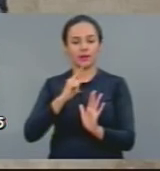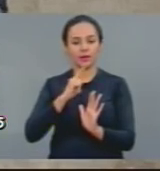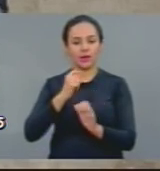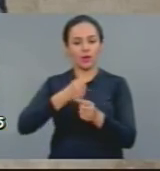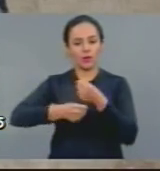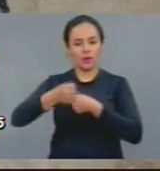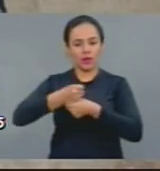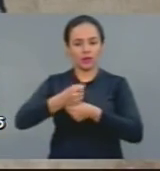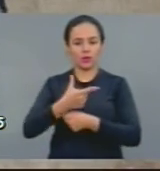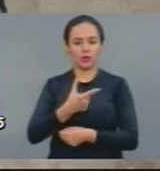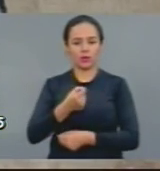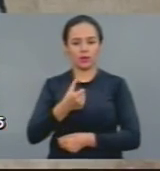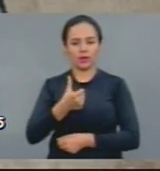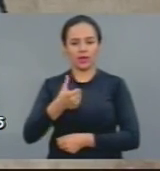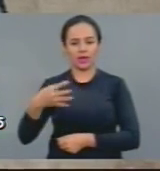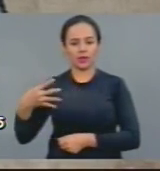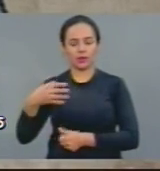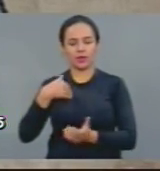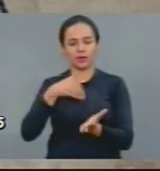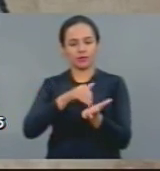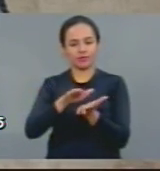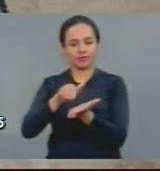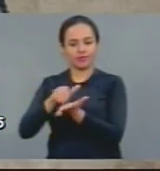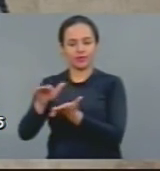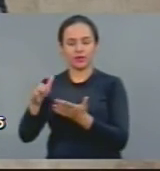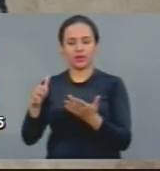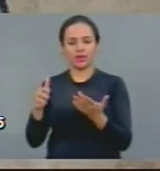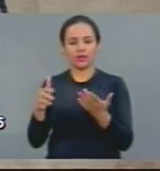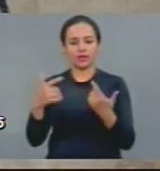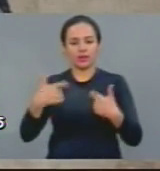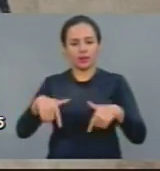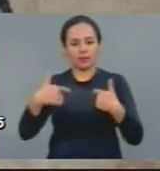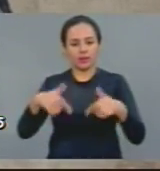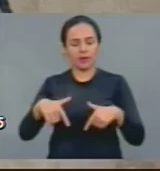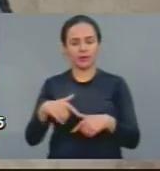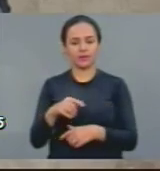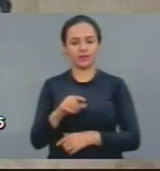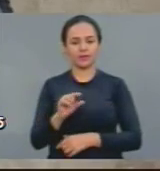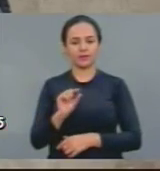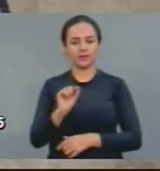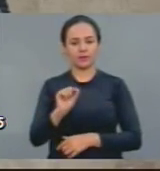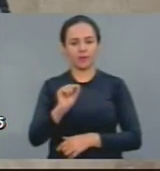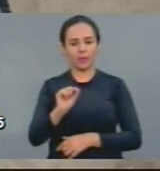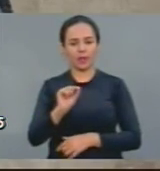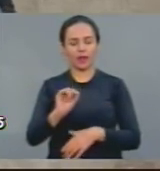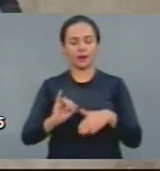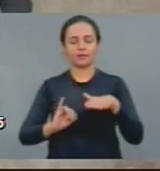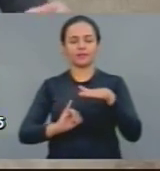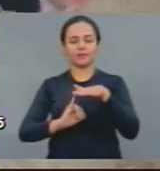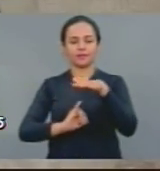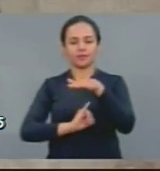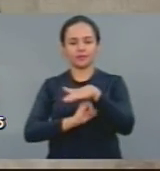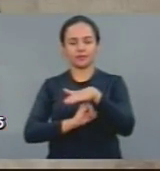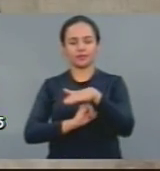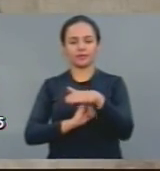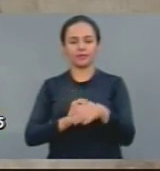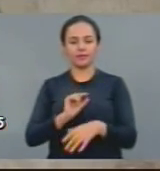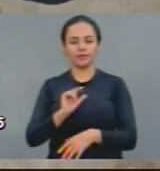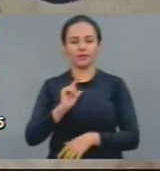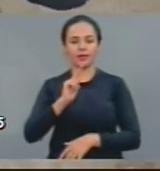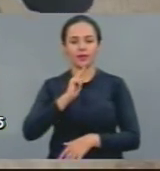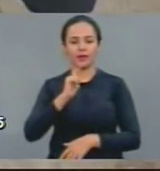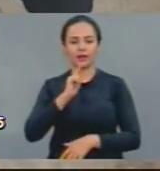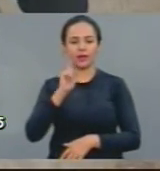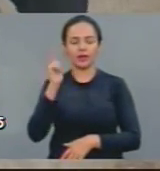2014, em 5.174 postos de emprego. Eles ganharam mais de